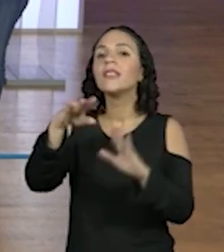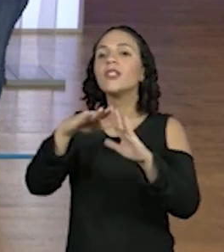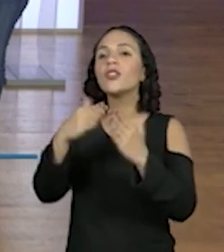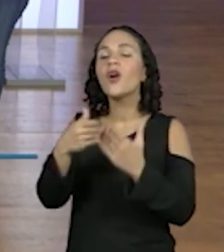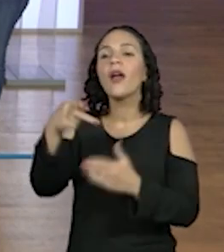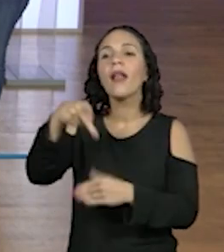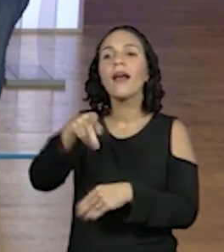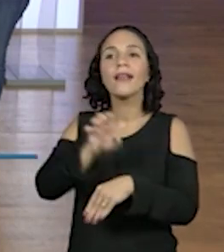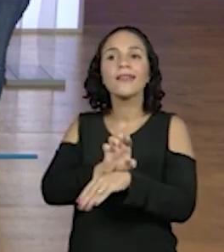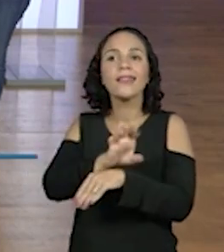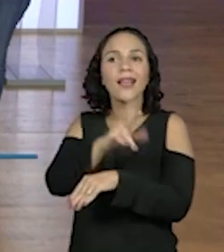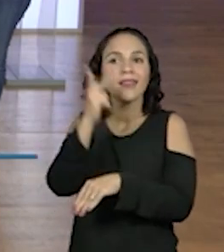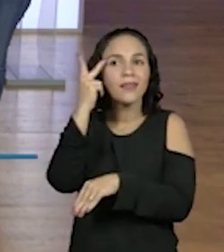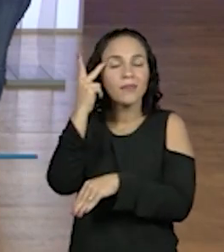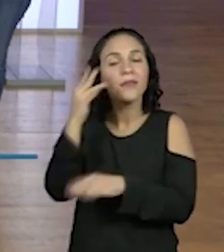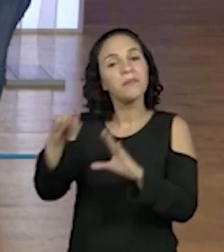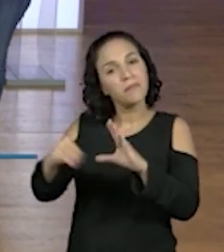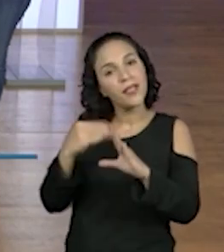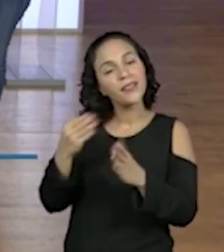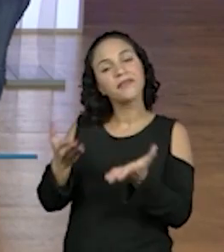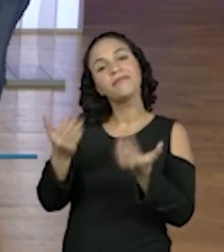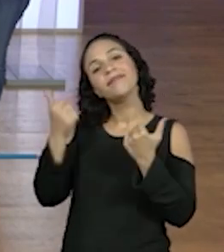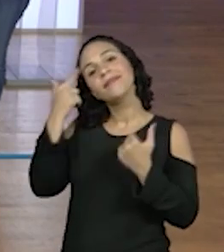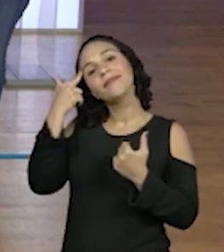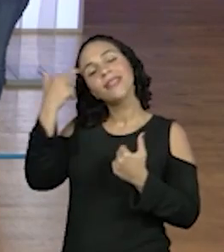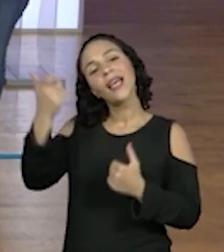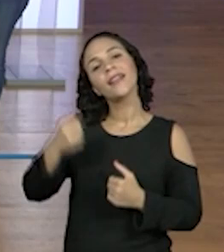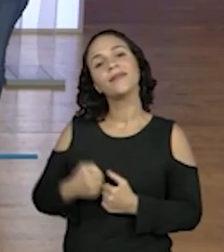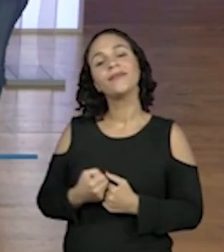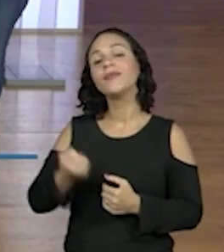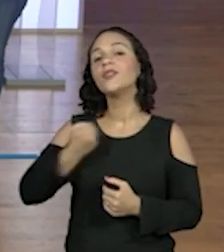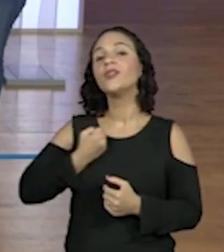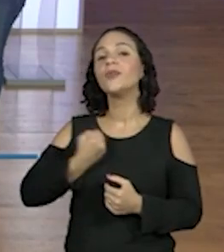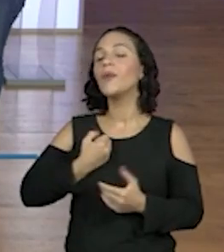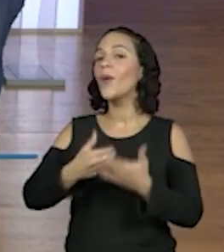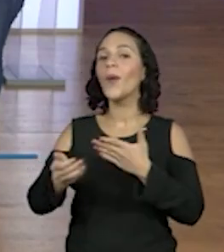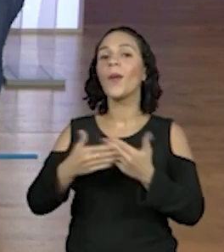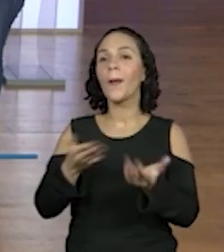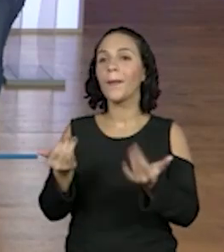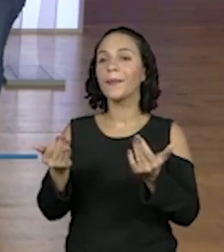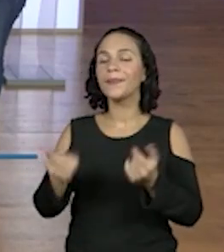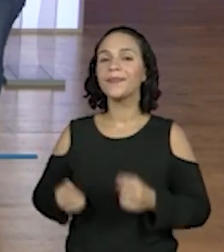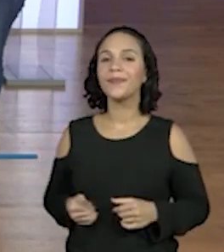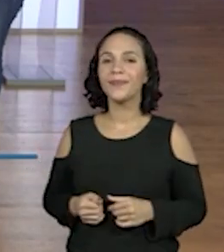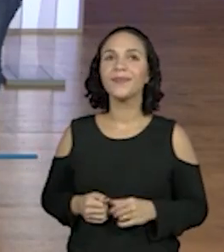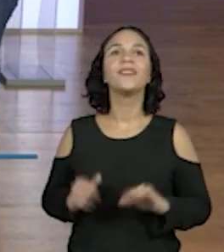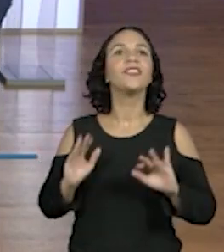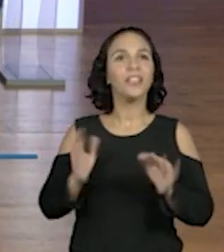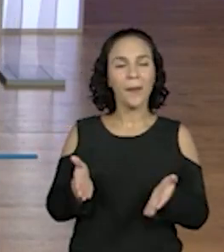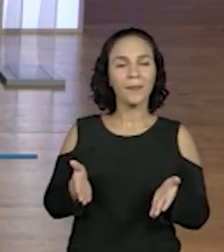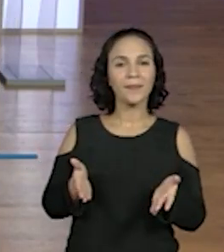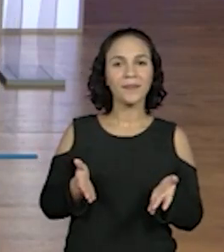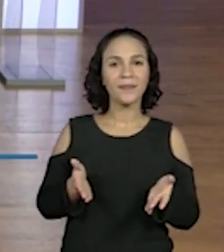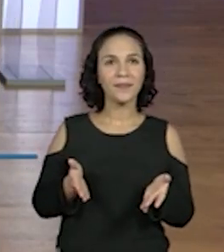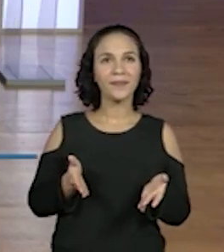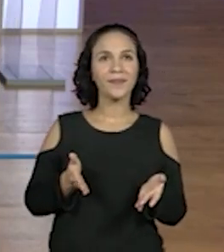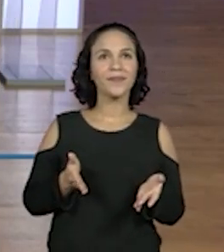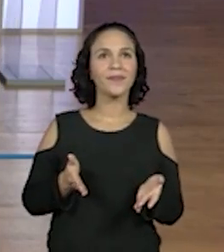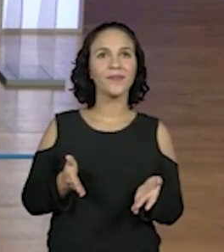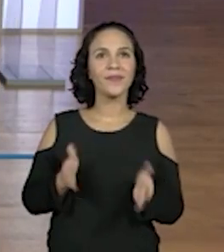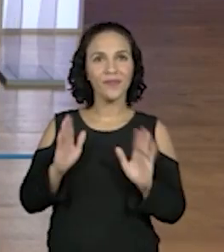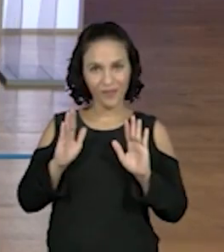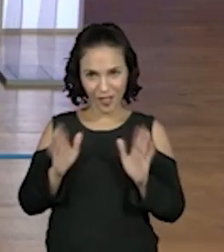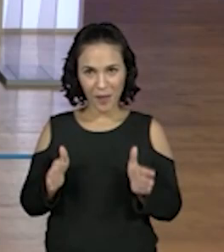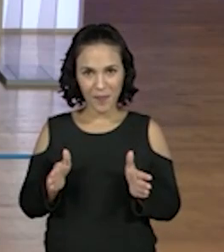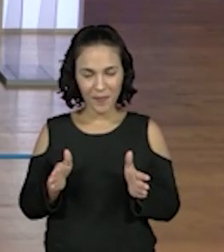Paulo, por favor, nos mandem a sugestão do número que a gente vai formar aqui. Ah, já começou. A ProAndreia, não é